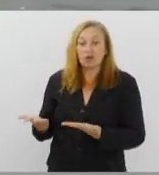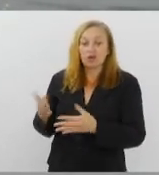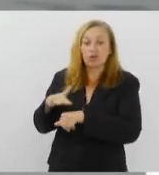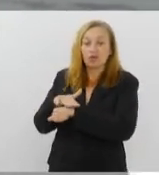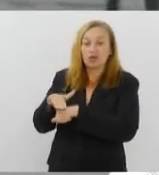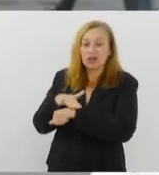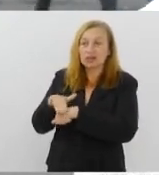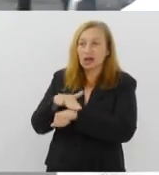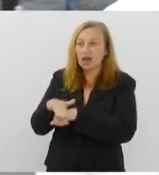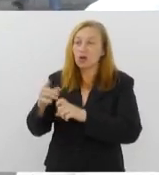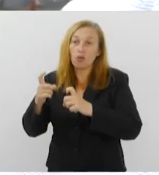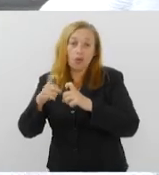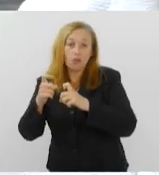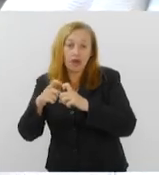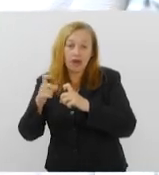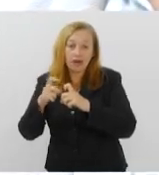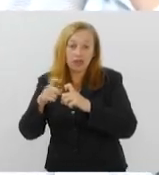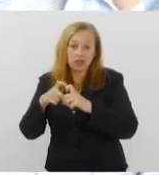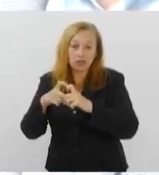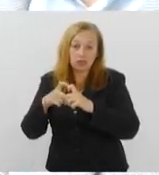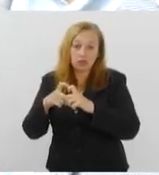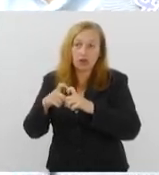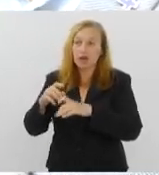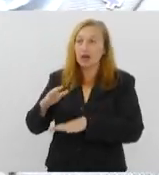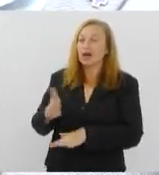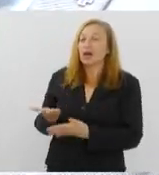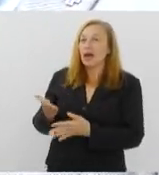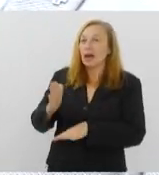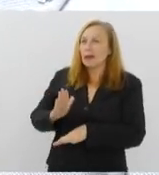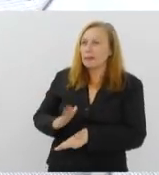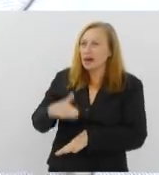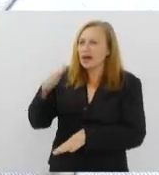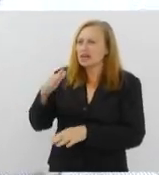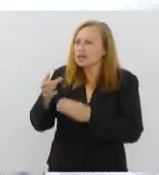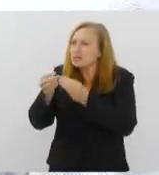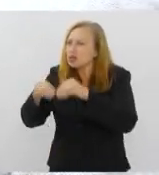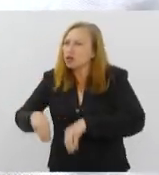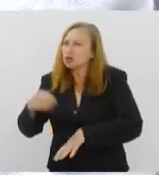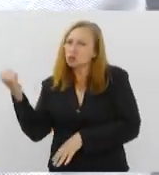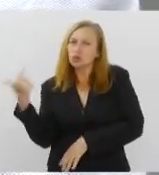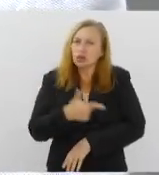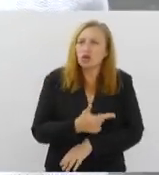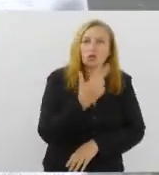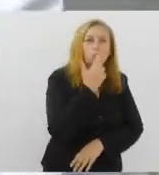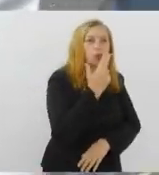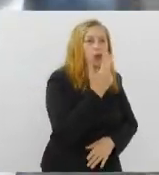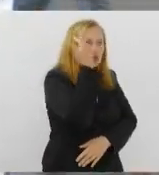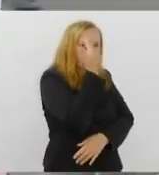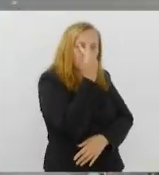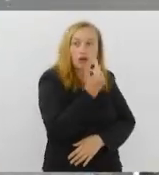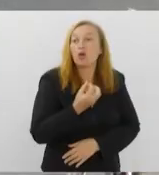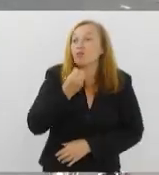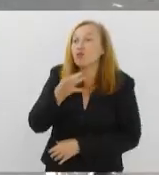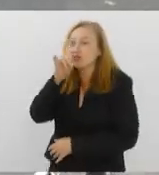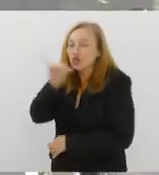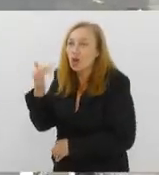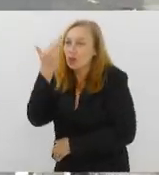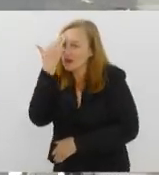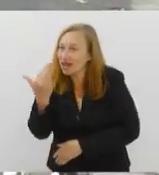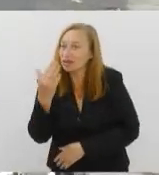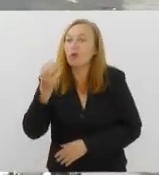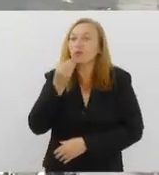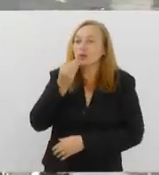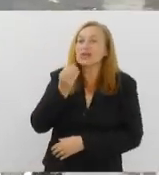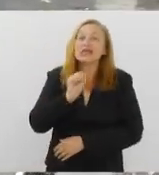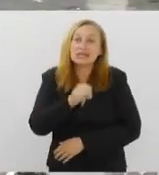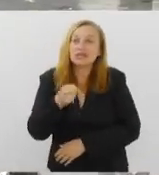Fundação do Câncer. Esse cigarro eletrônico é ainda mais prejudicial do que o cigarro comum. Bom dia. Bom dia. Obrigado pela oportunidade. Exatamente. O